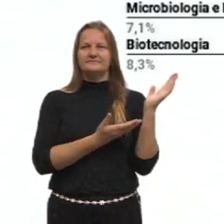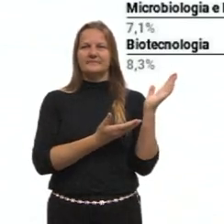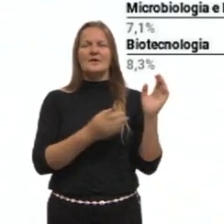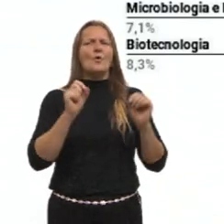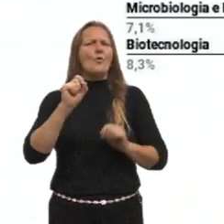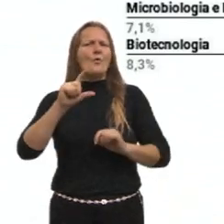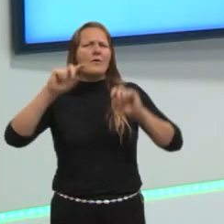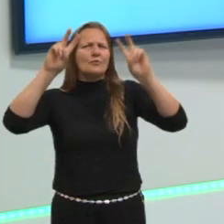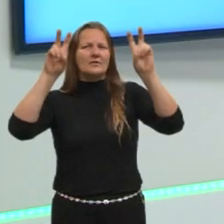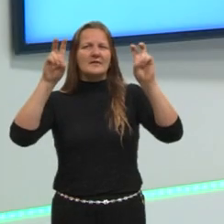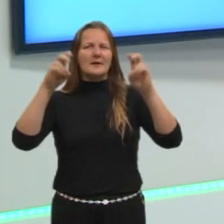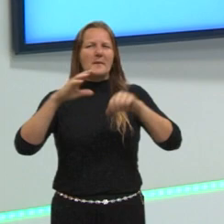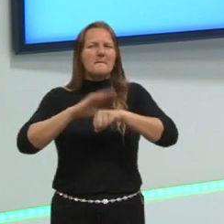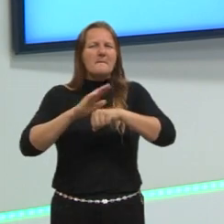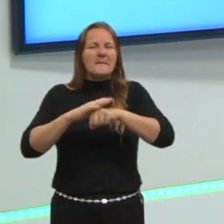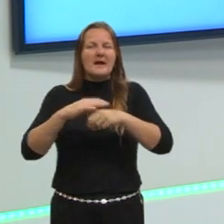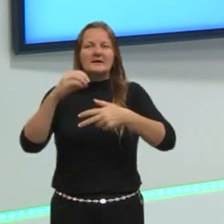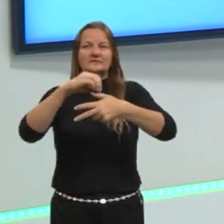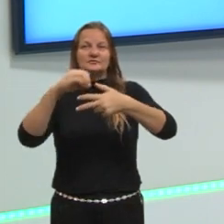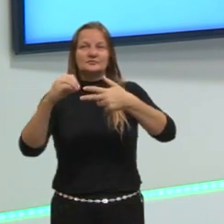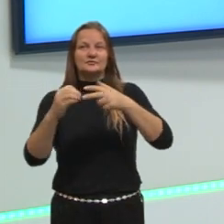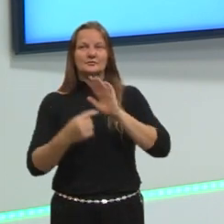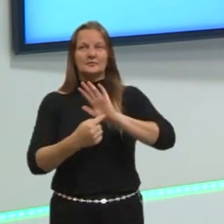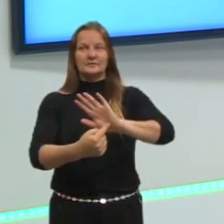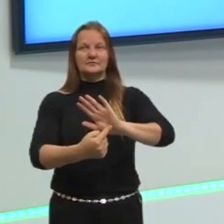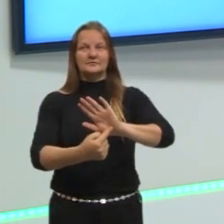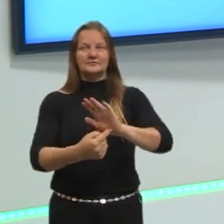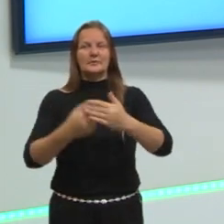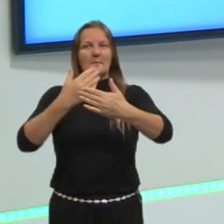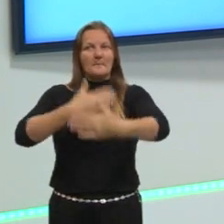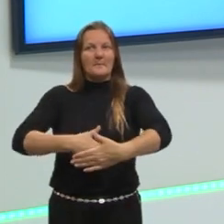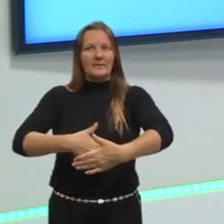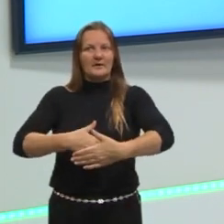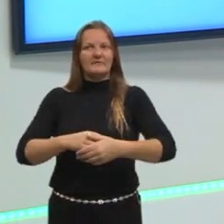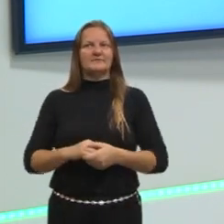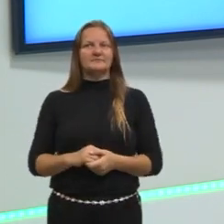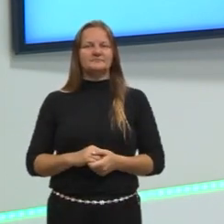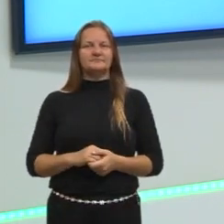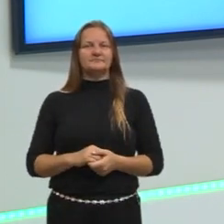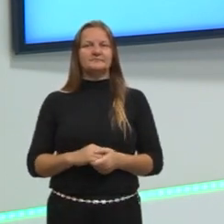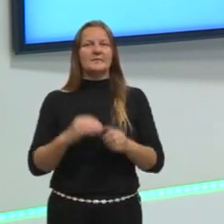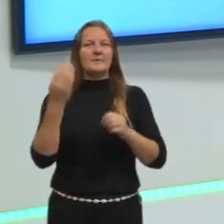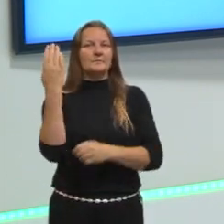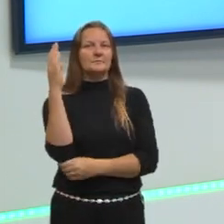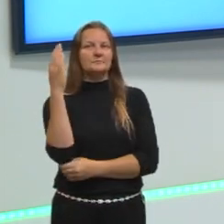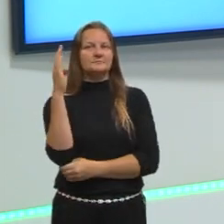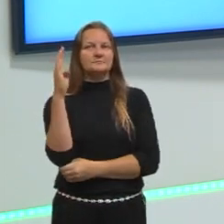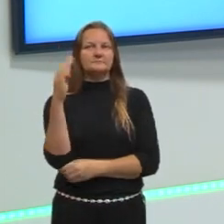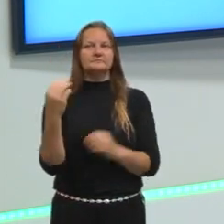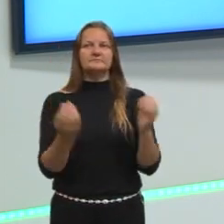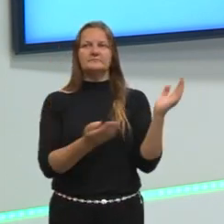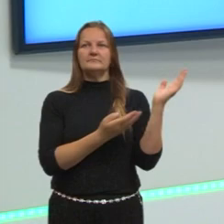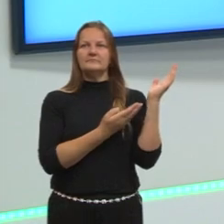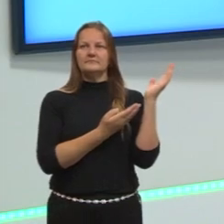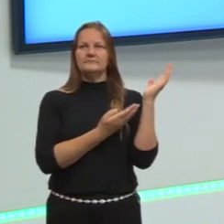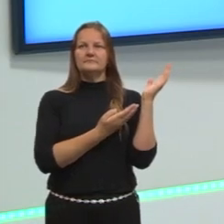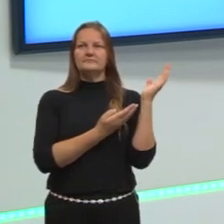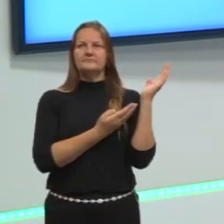mais têm caído, então, na prova, nas provas de biologia? Então,